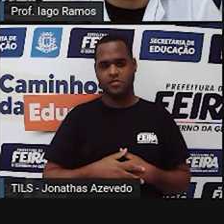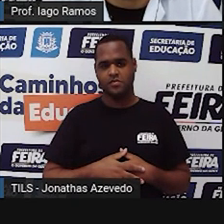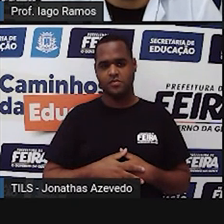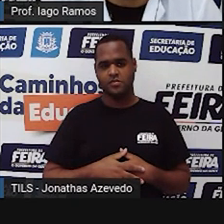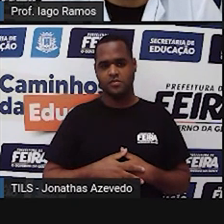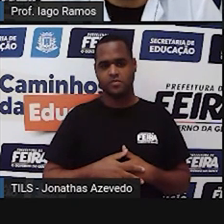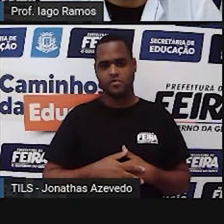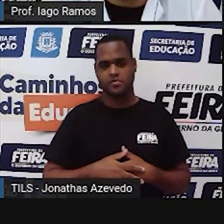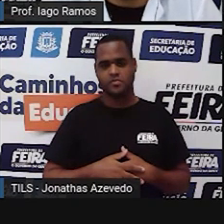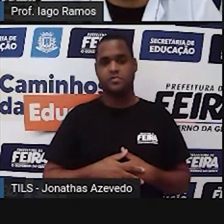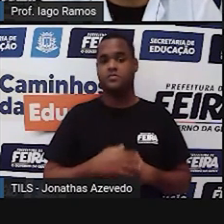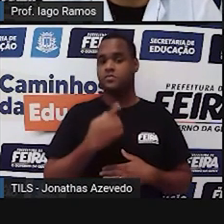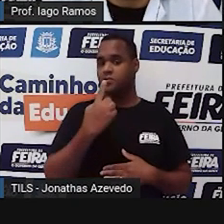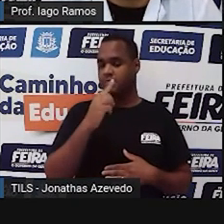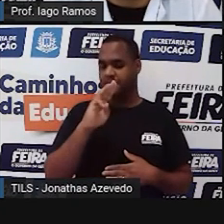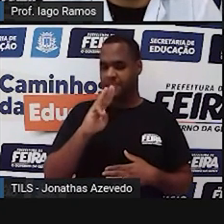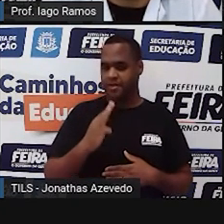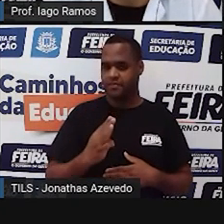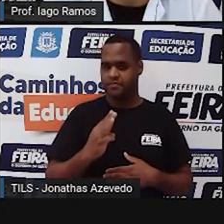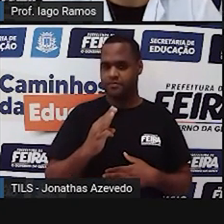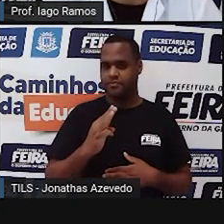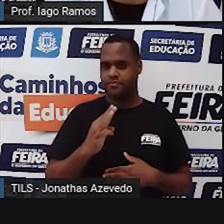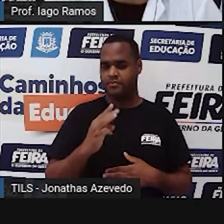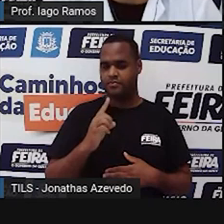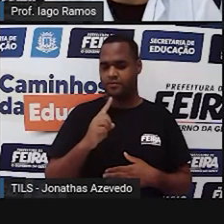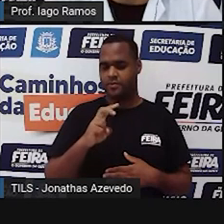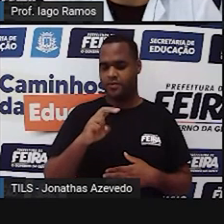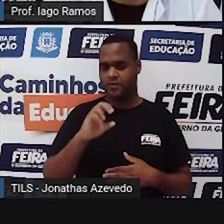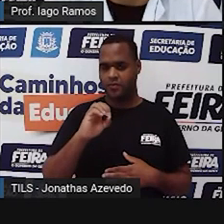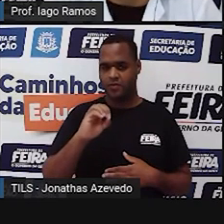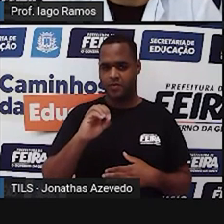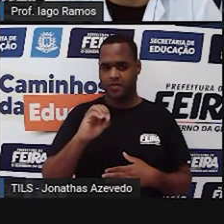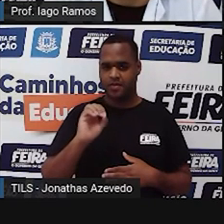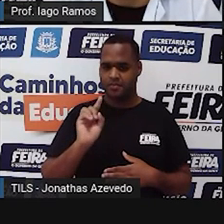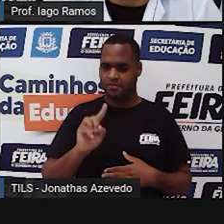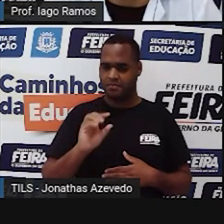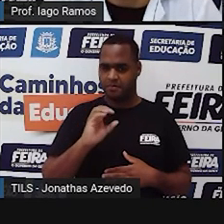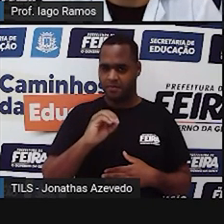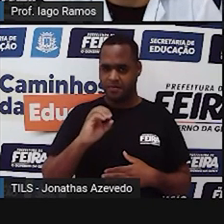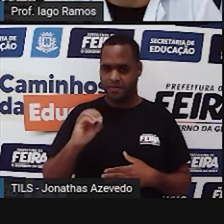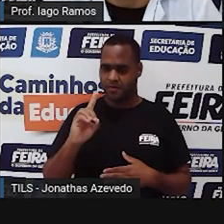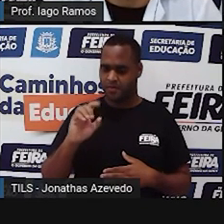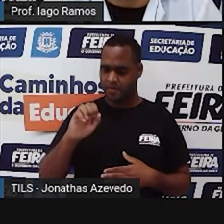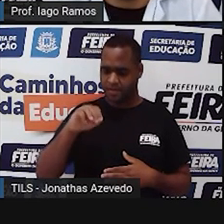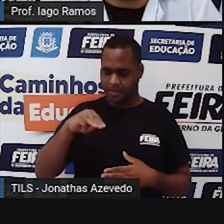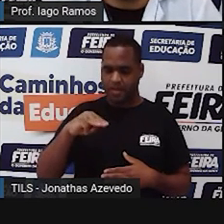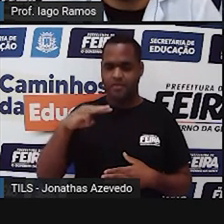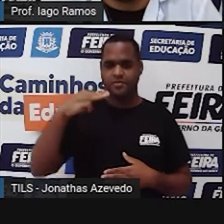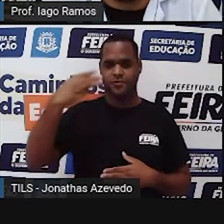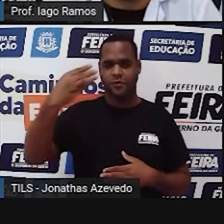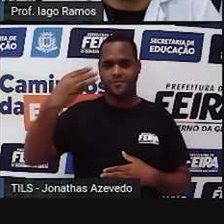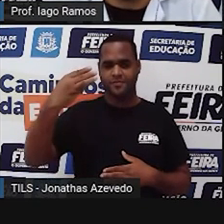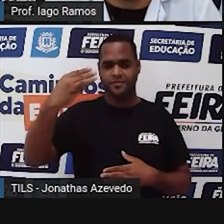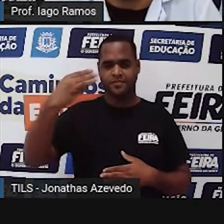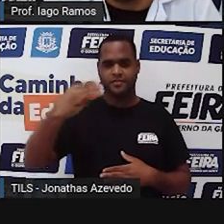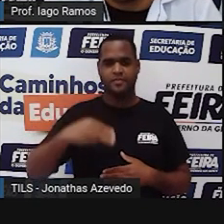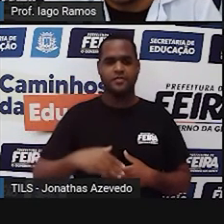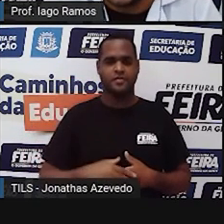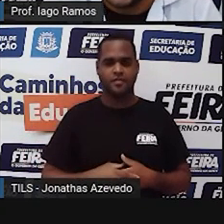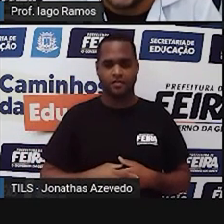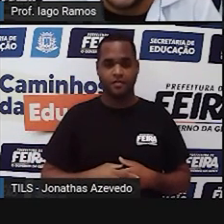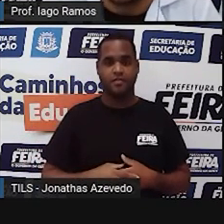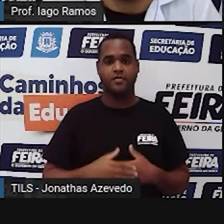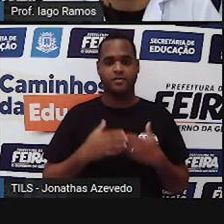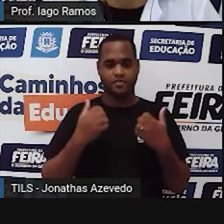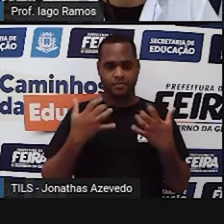1 milhão, né? 150 mil decâmetros cúbicos. Então,